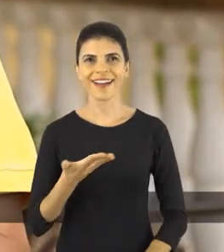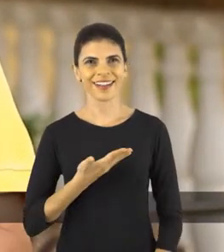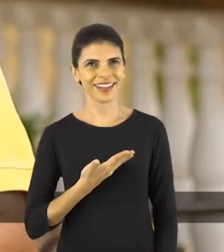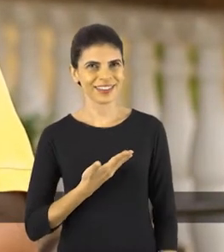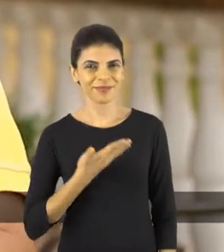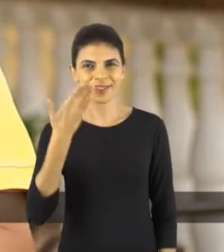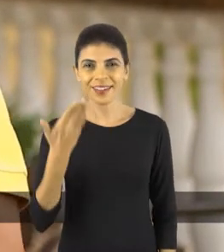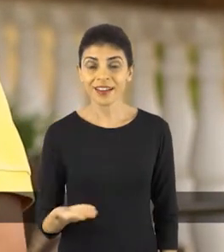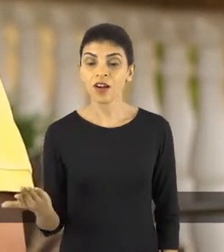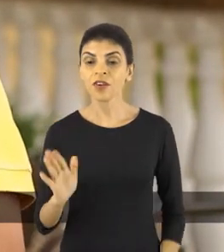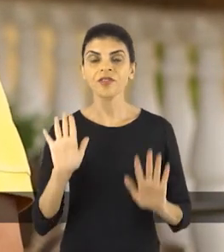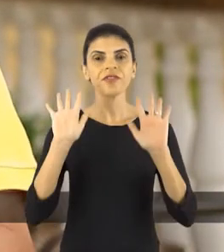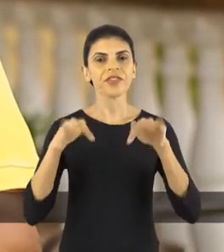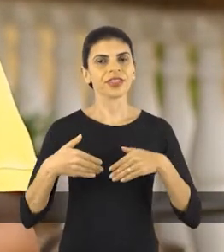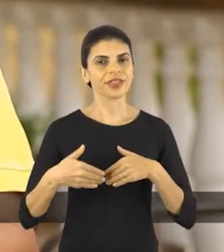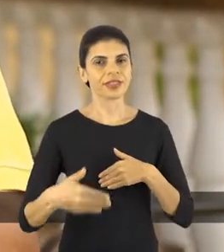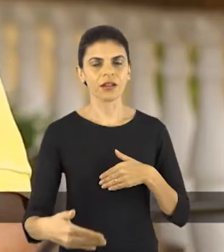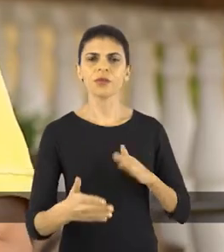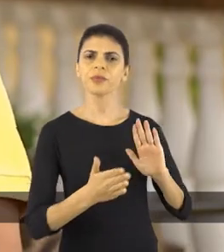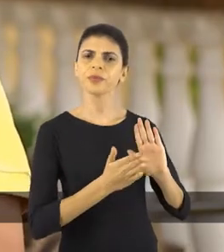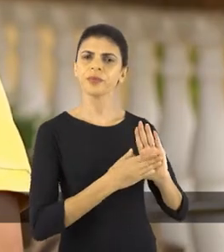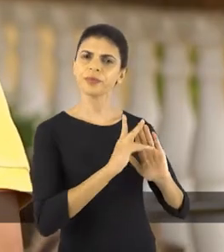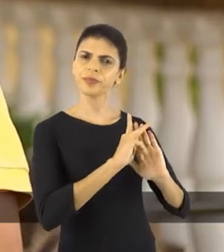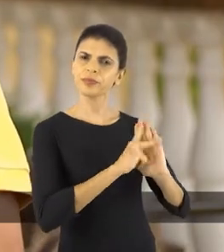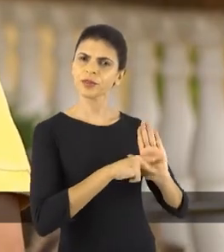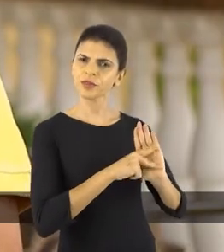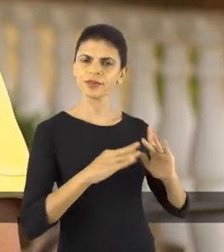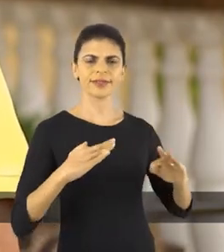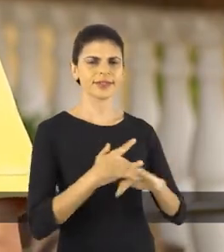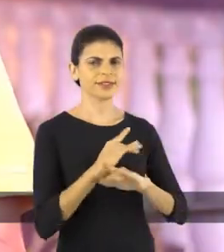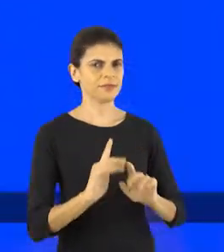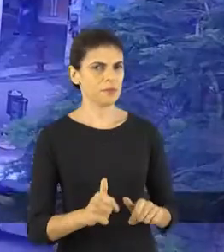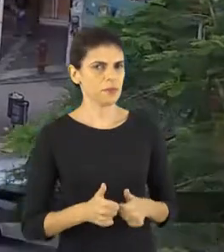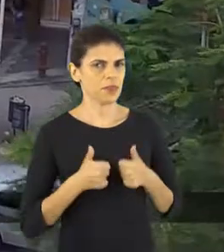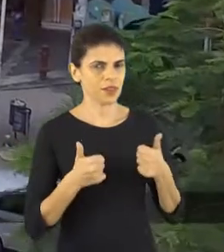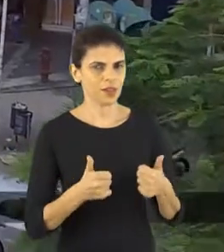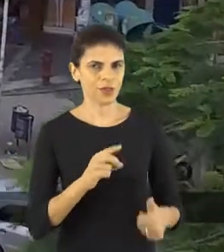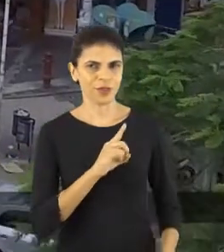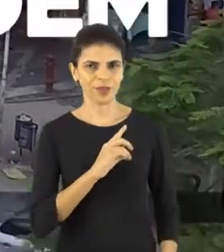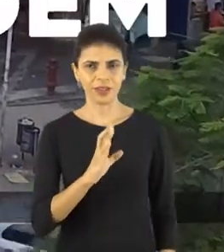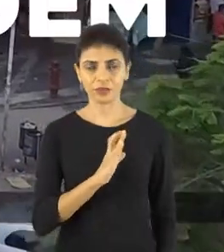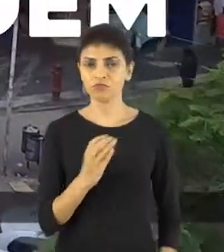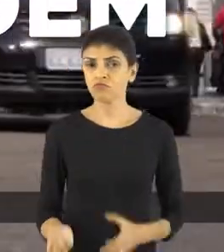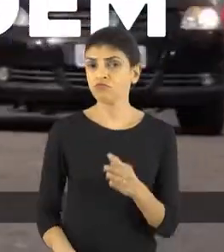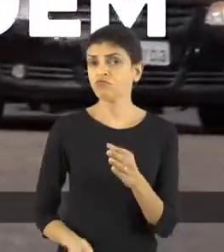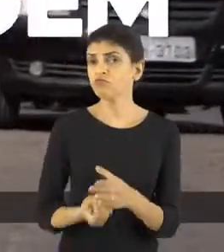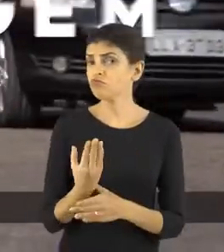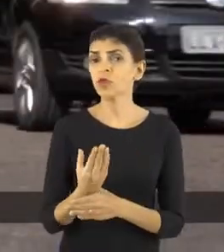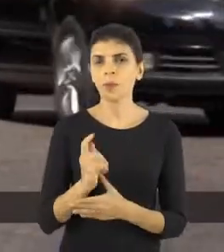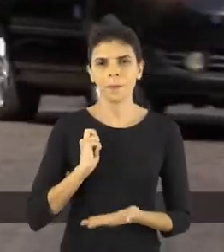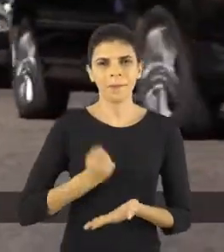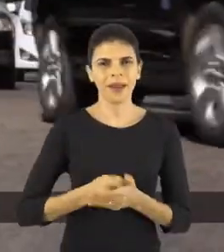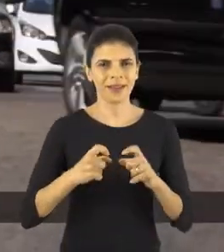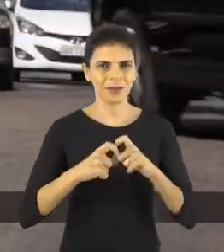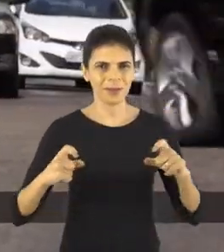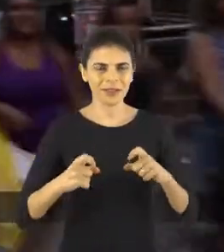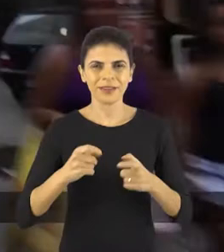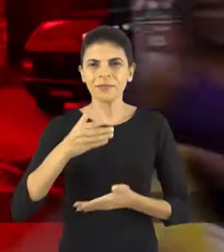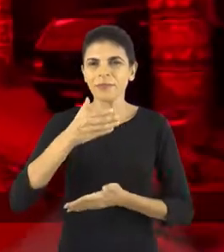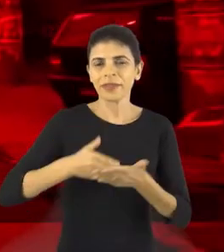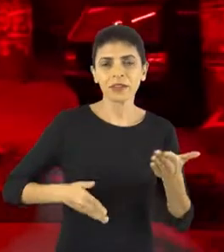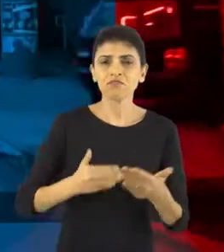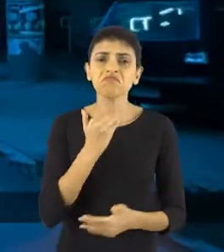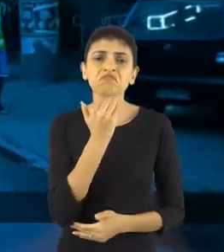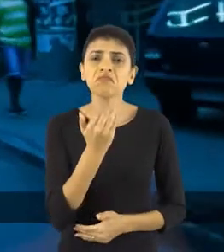minhas amigas, chegou a grande hora e eu tenho um projeto para a nossa cidade. Vou implementar a meia passagem. Não faz